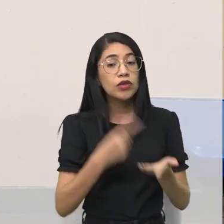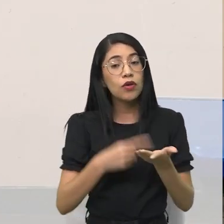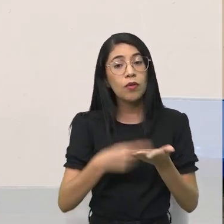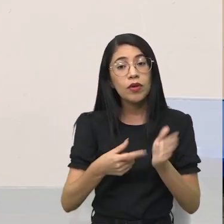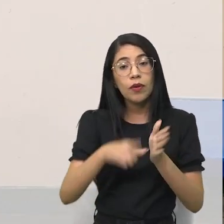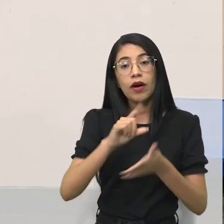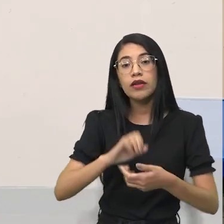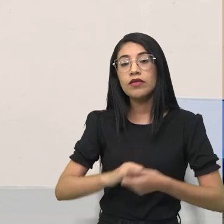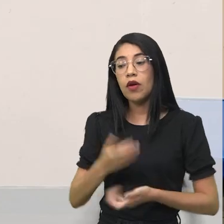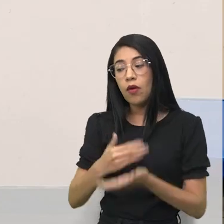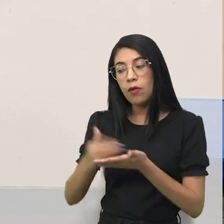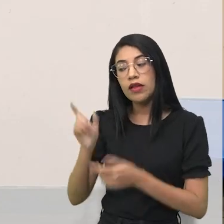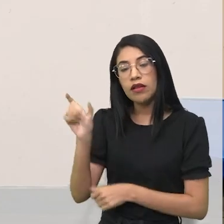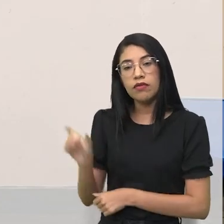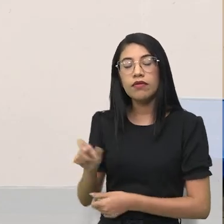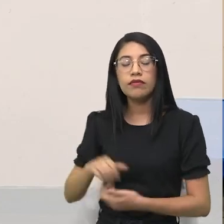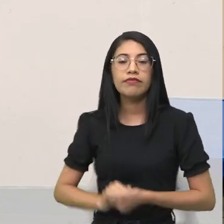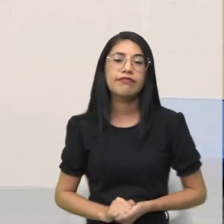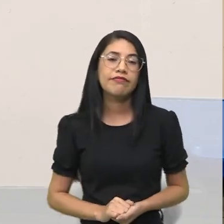podia começar, começar eu não.